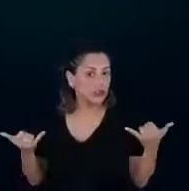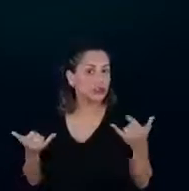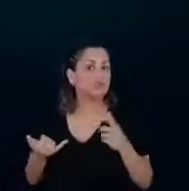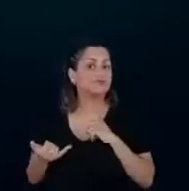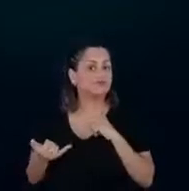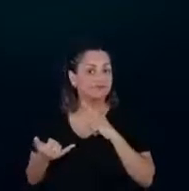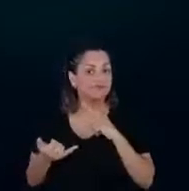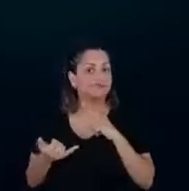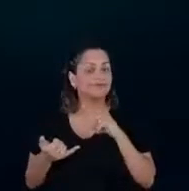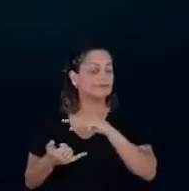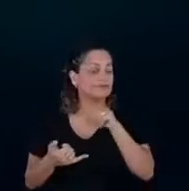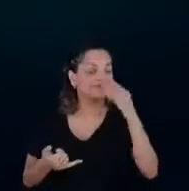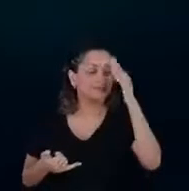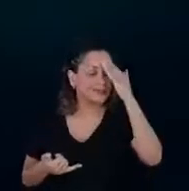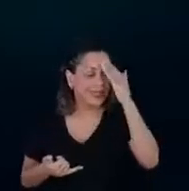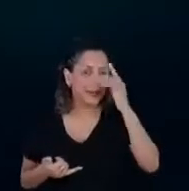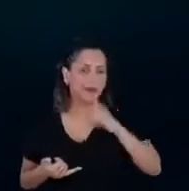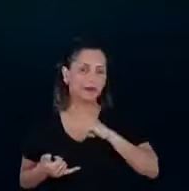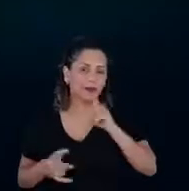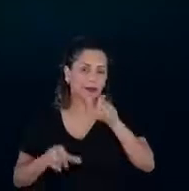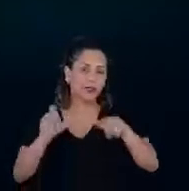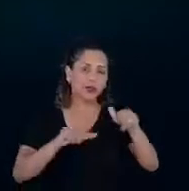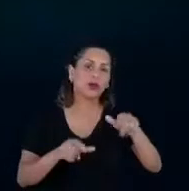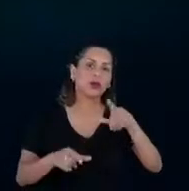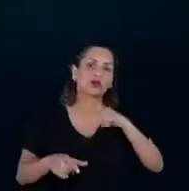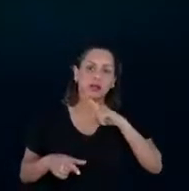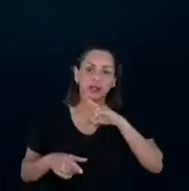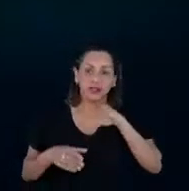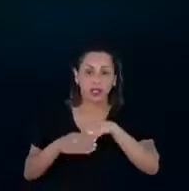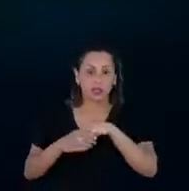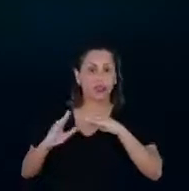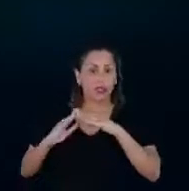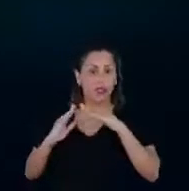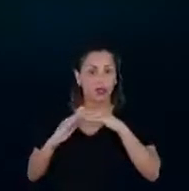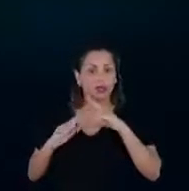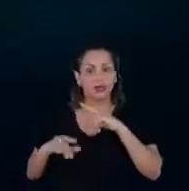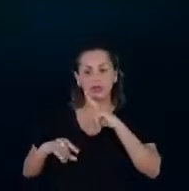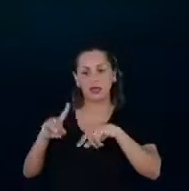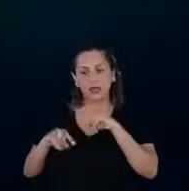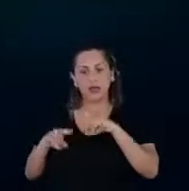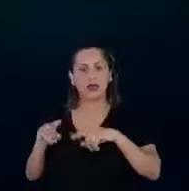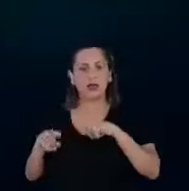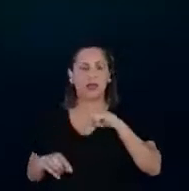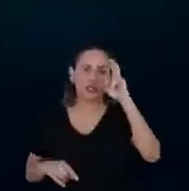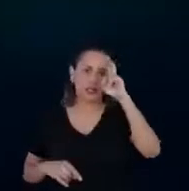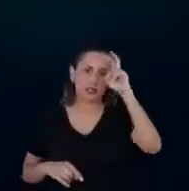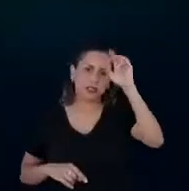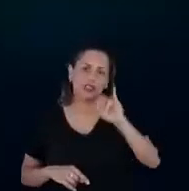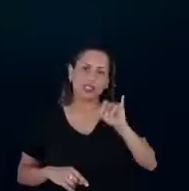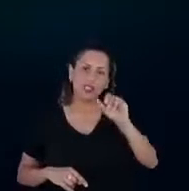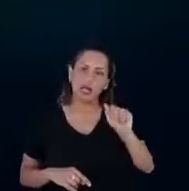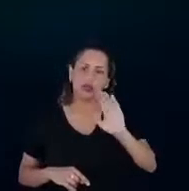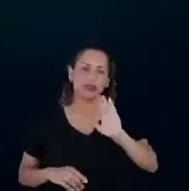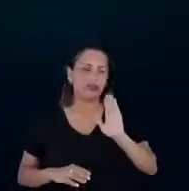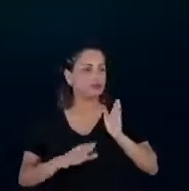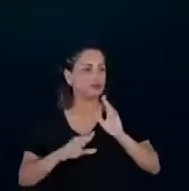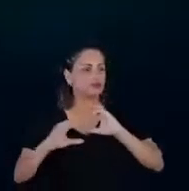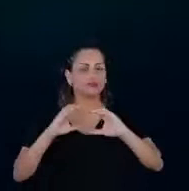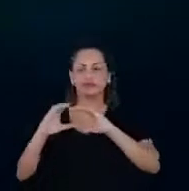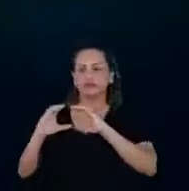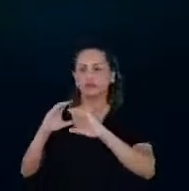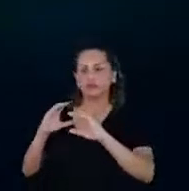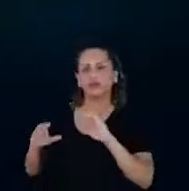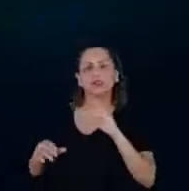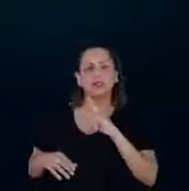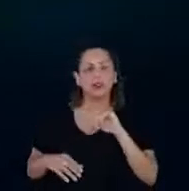muita gente já tem dentro da sua casa, equipamentos que, com inteligência artificial, que já se comunicam, tem o IoT, que